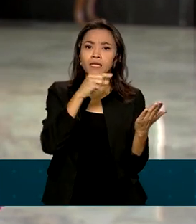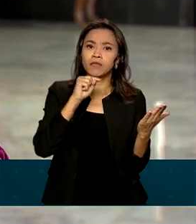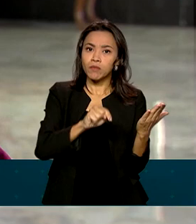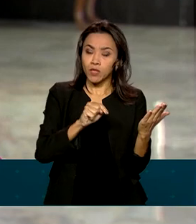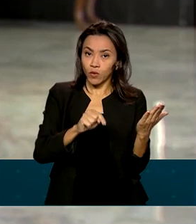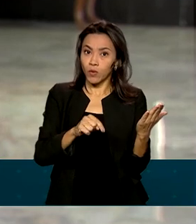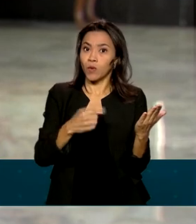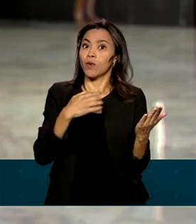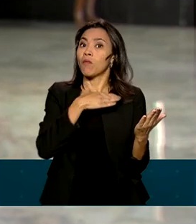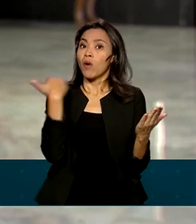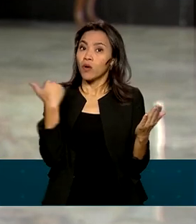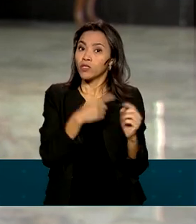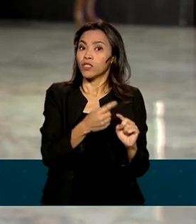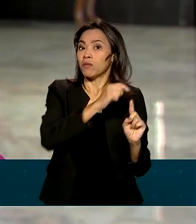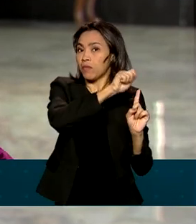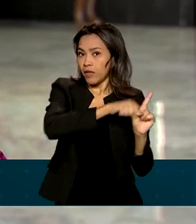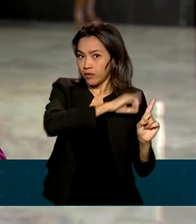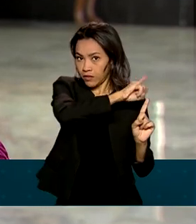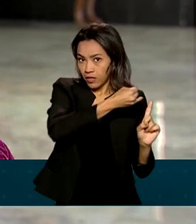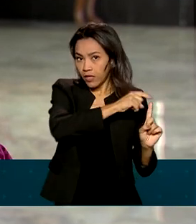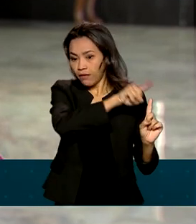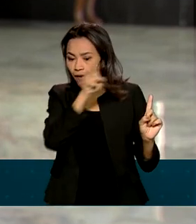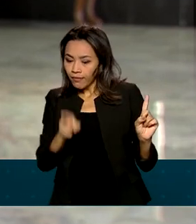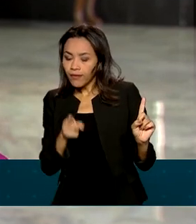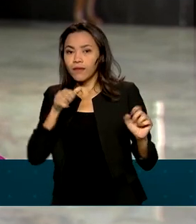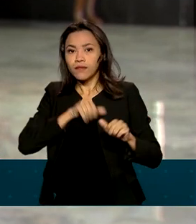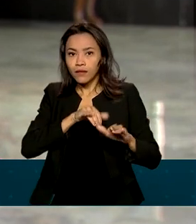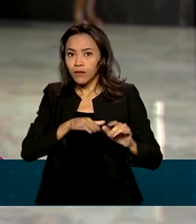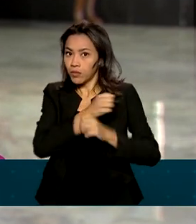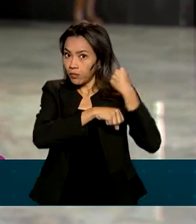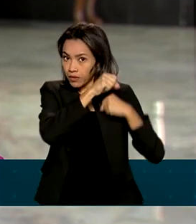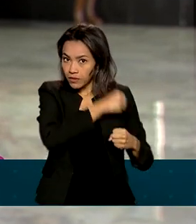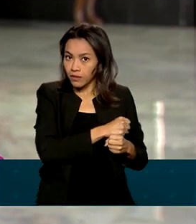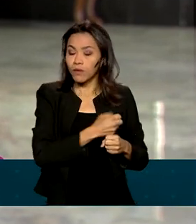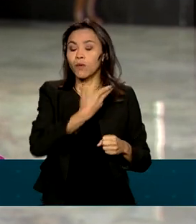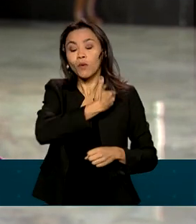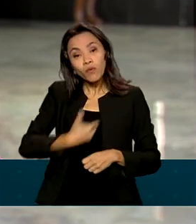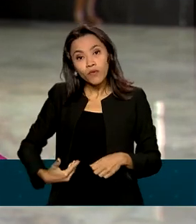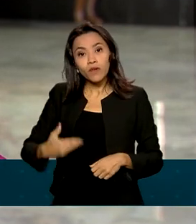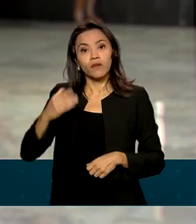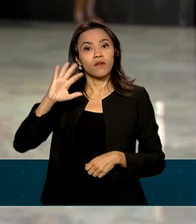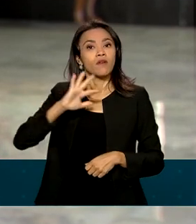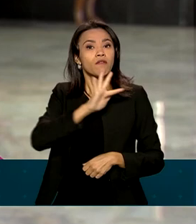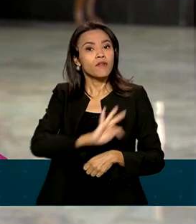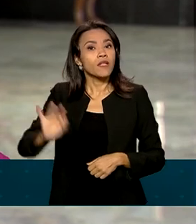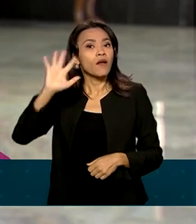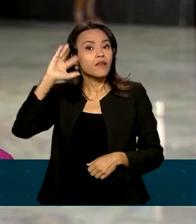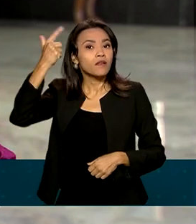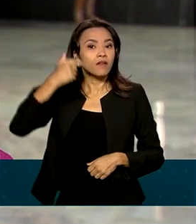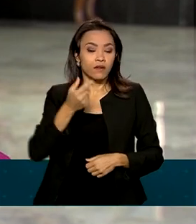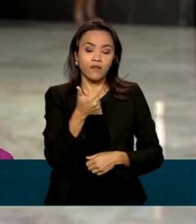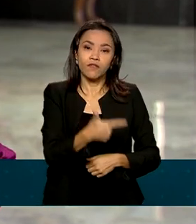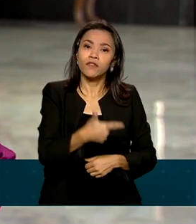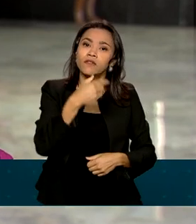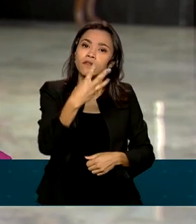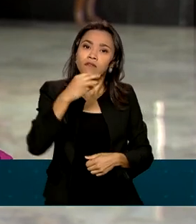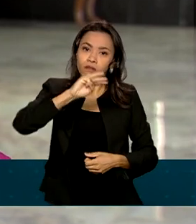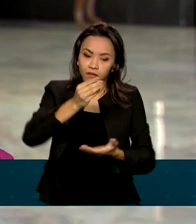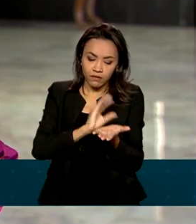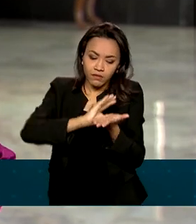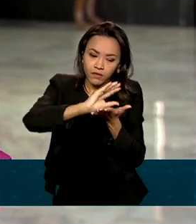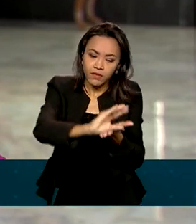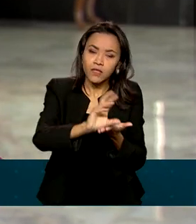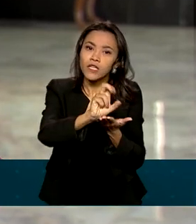janeiro e setembro do ano passado. Para reverter esse cenário, o governo federal decidiu investir 23 milhões e 500 mil